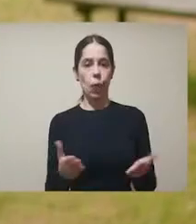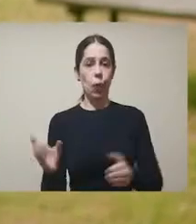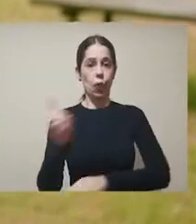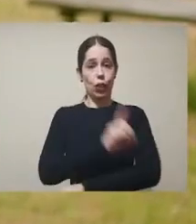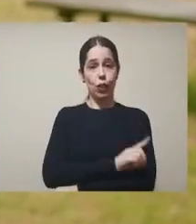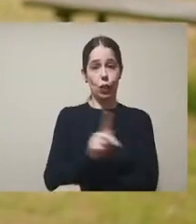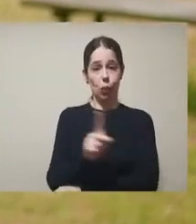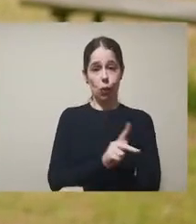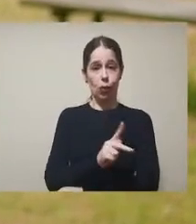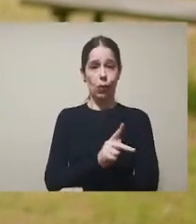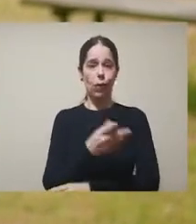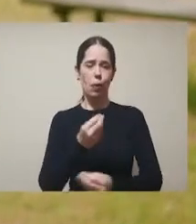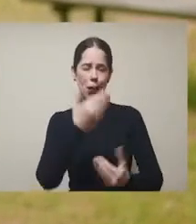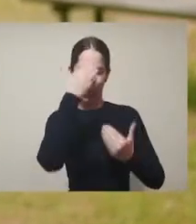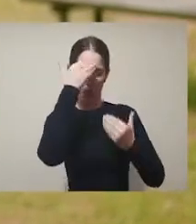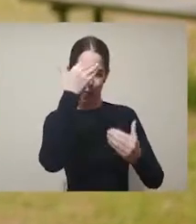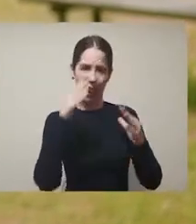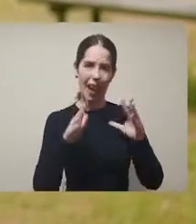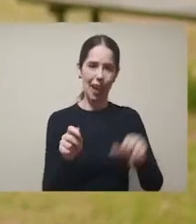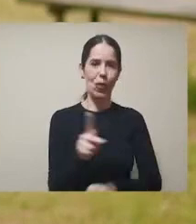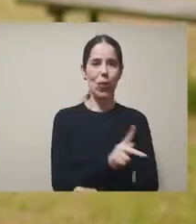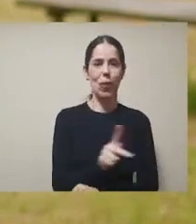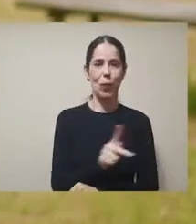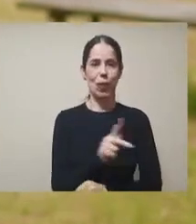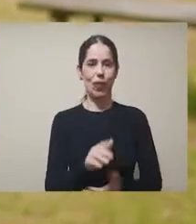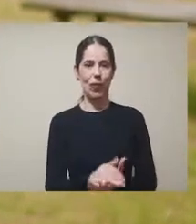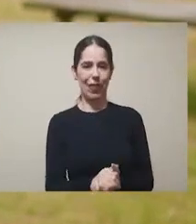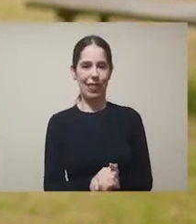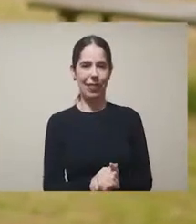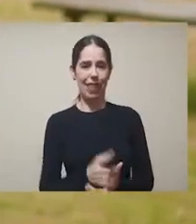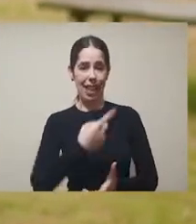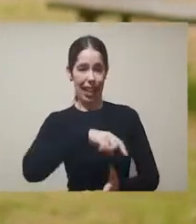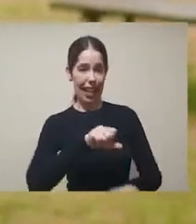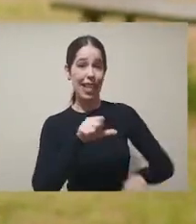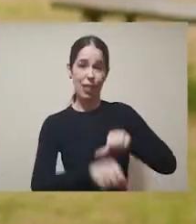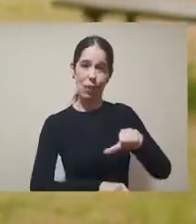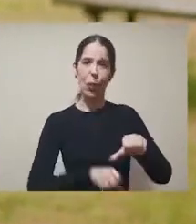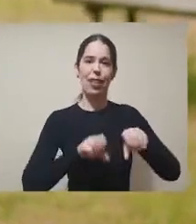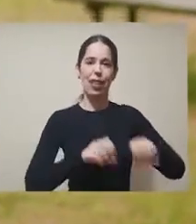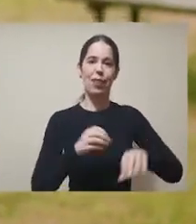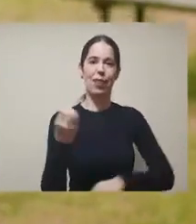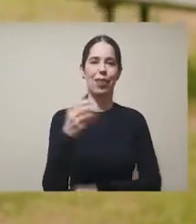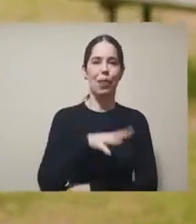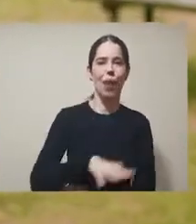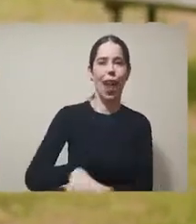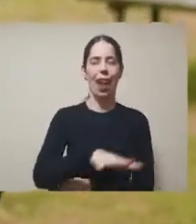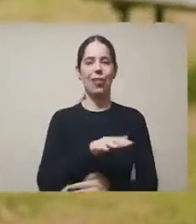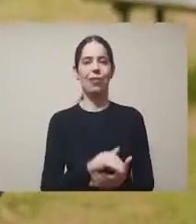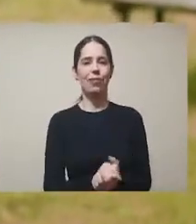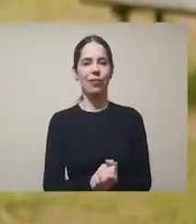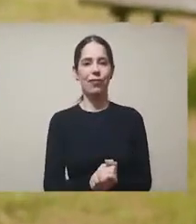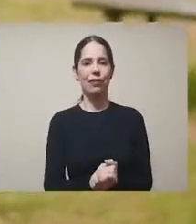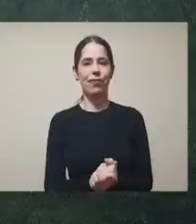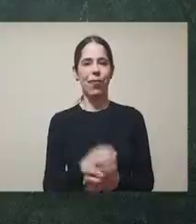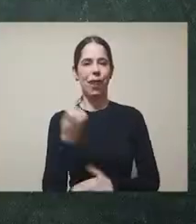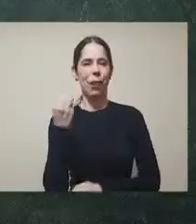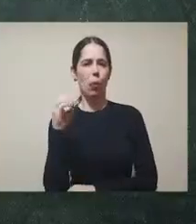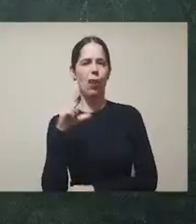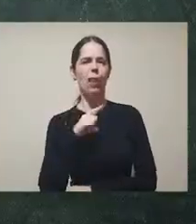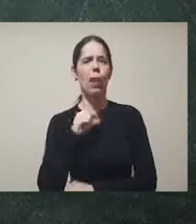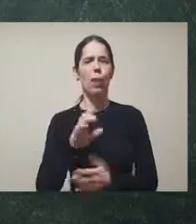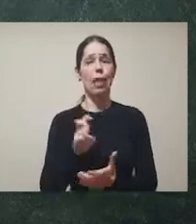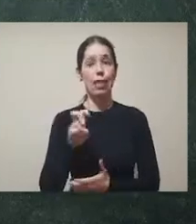Neste dia do professor, meu muito obrigado a todos os professores que estão mudando a educação em Porto Alegre.